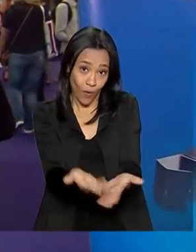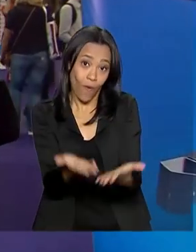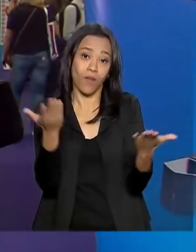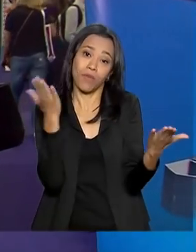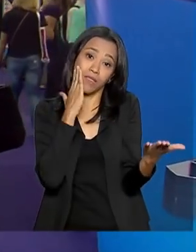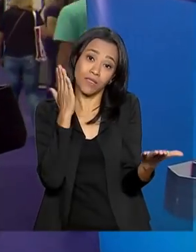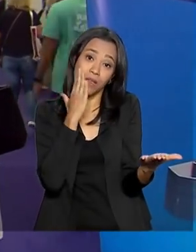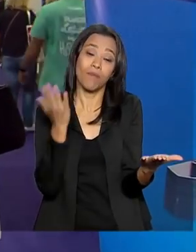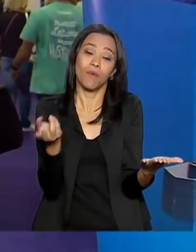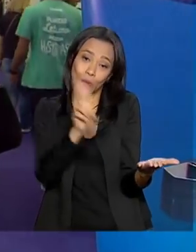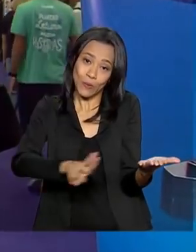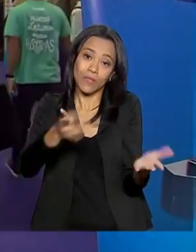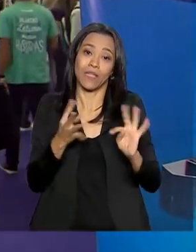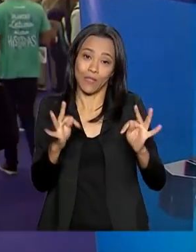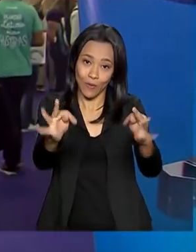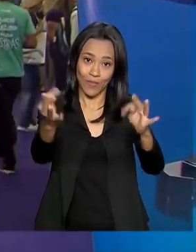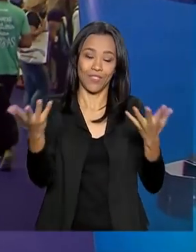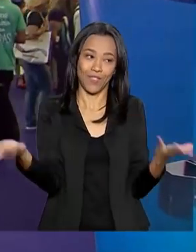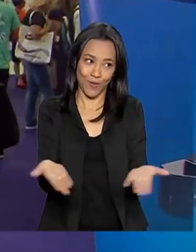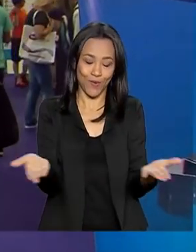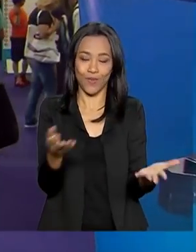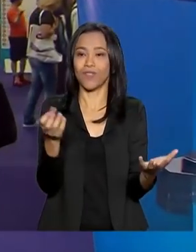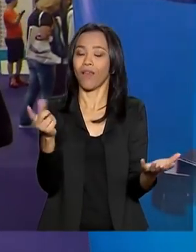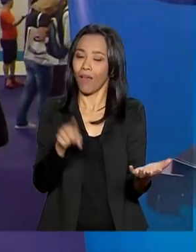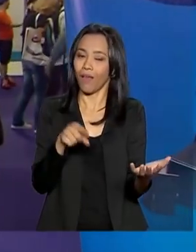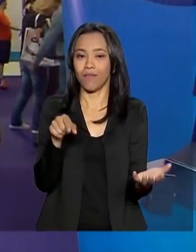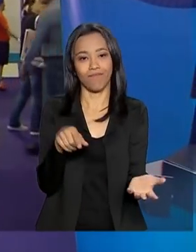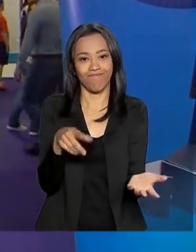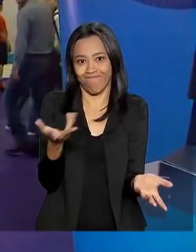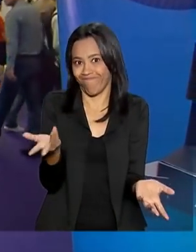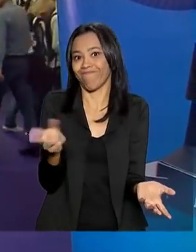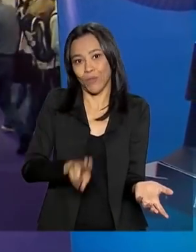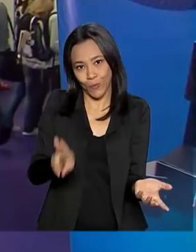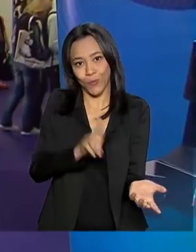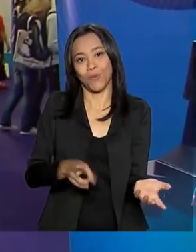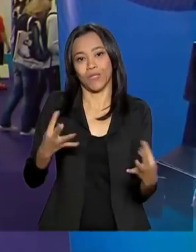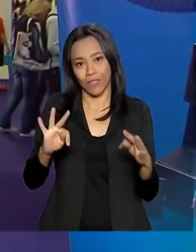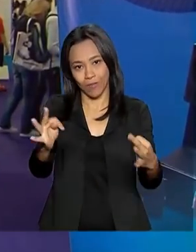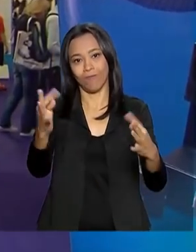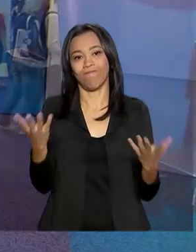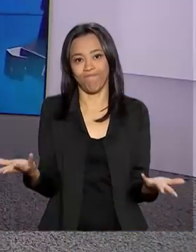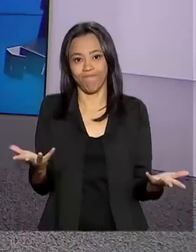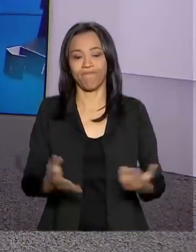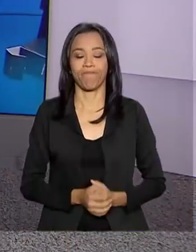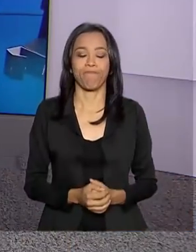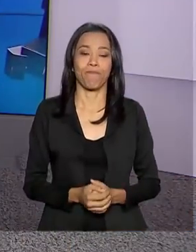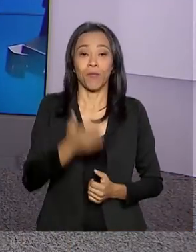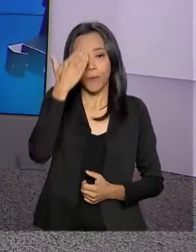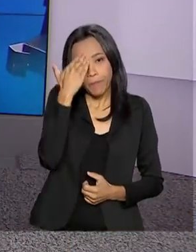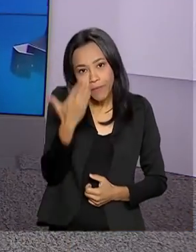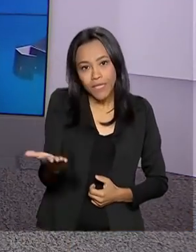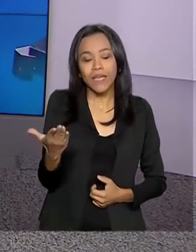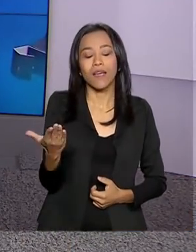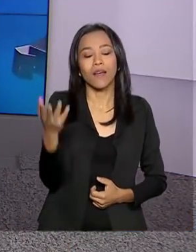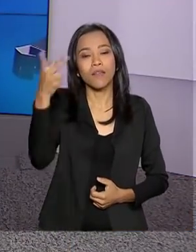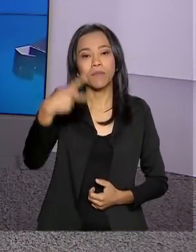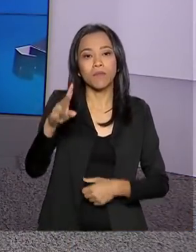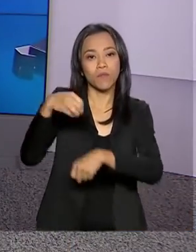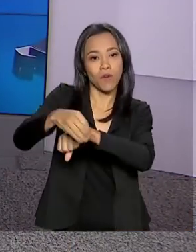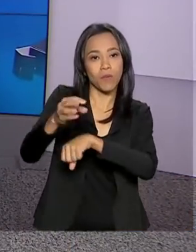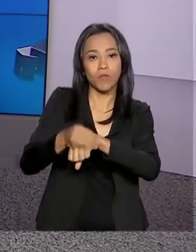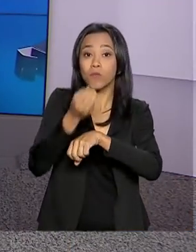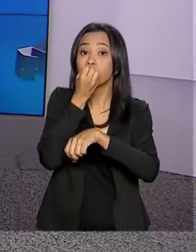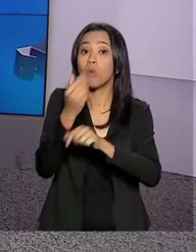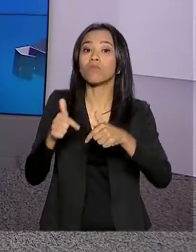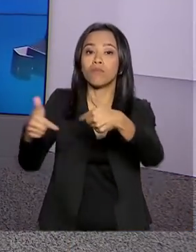mundo que a gente vive já é altamente mediado pela tecnologia, Carla. Tá certo, Ricardo. Muito obrigada pelas suas informações.